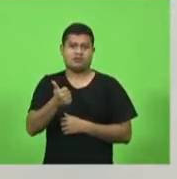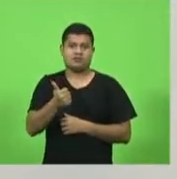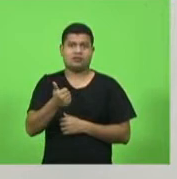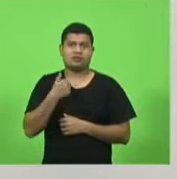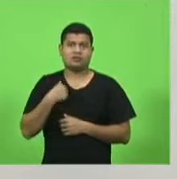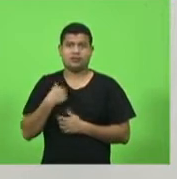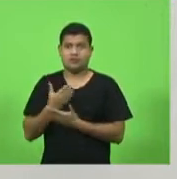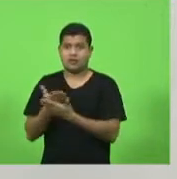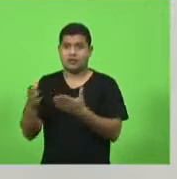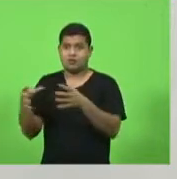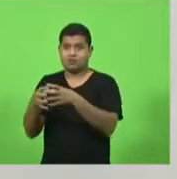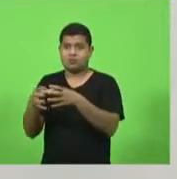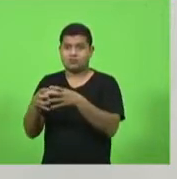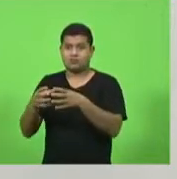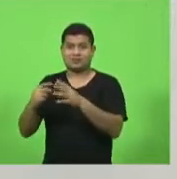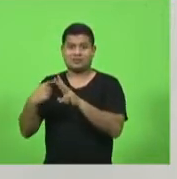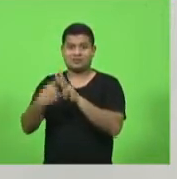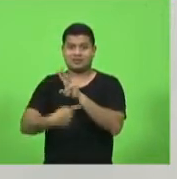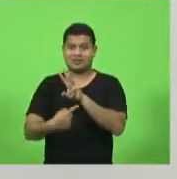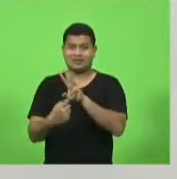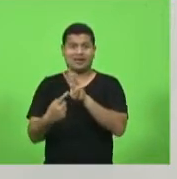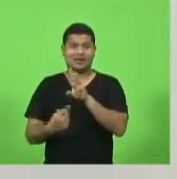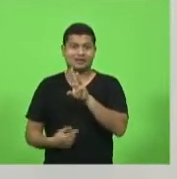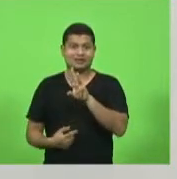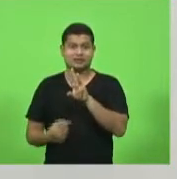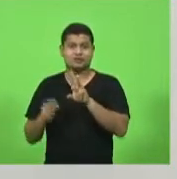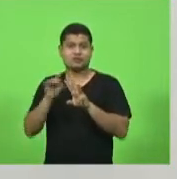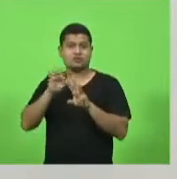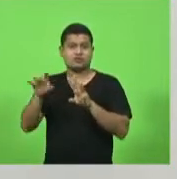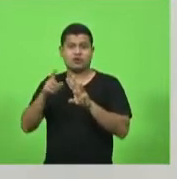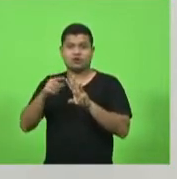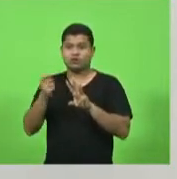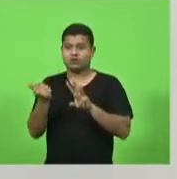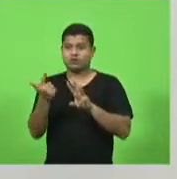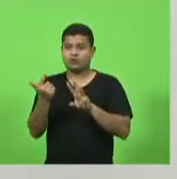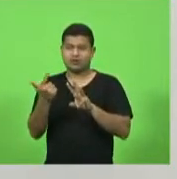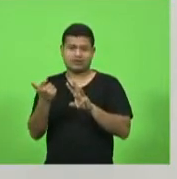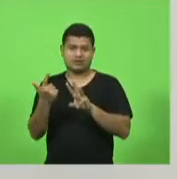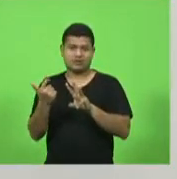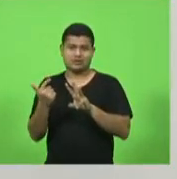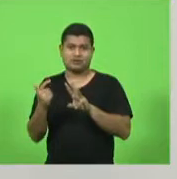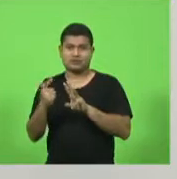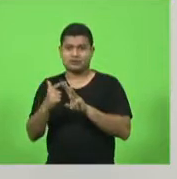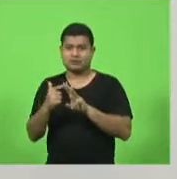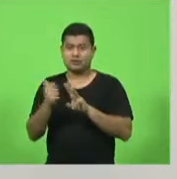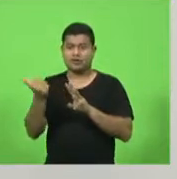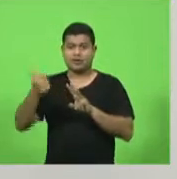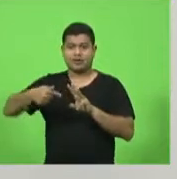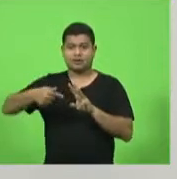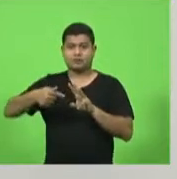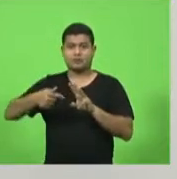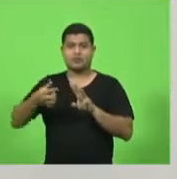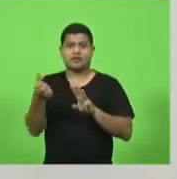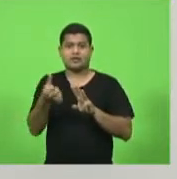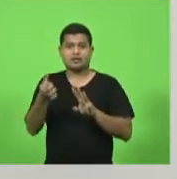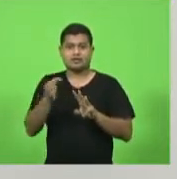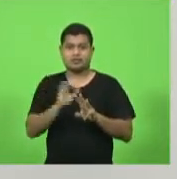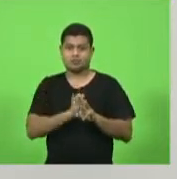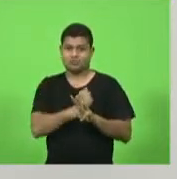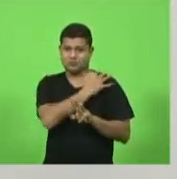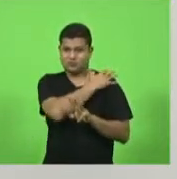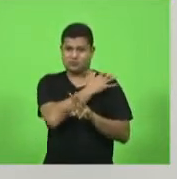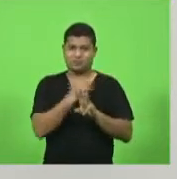três batalhões, somente para o oitavo batalhão, 12 policiais. Para o décimo sete batalhão, seis policiais.